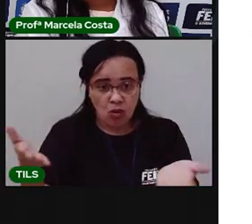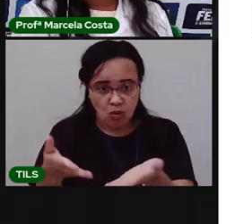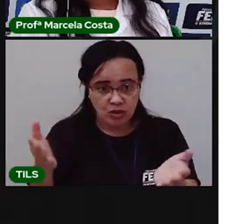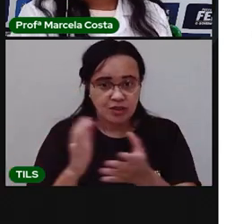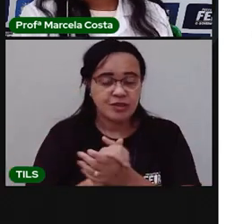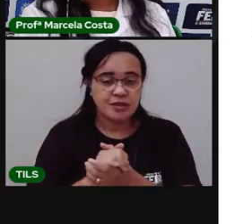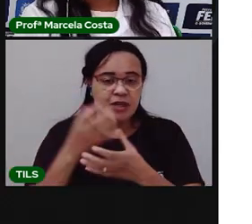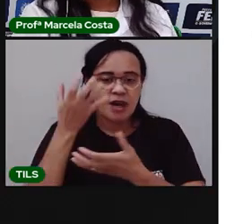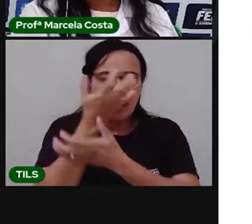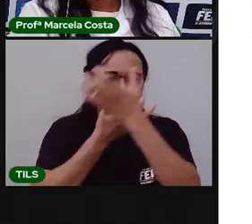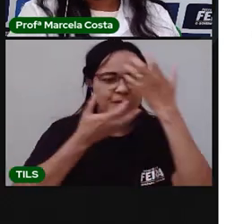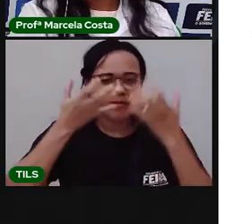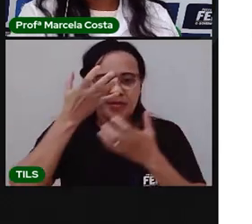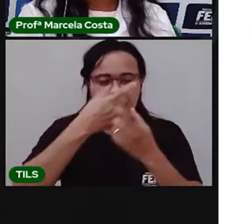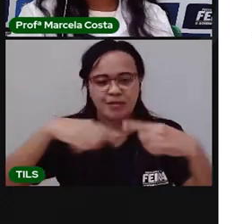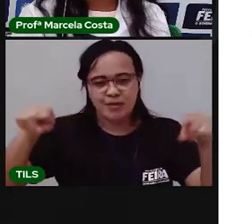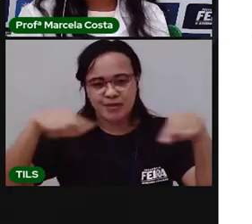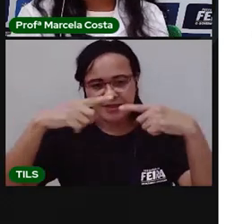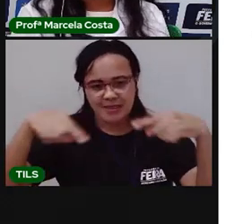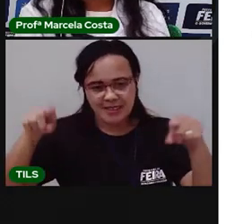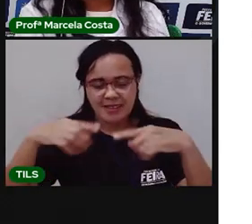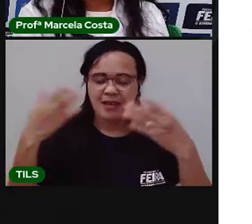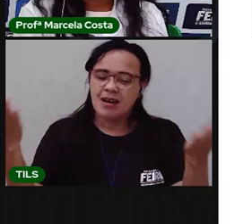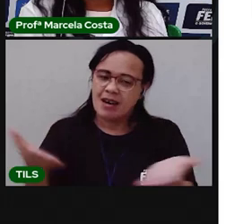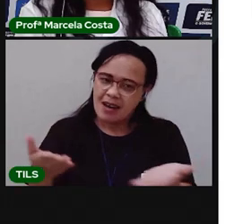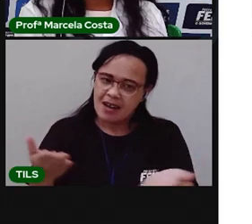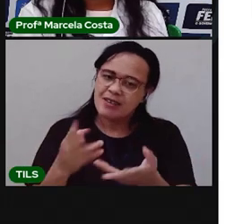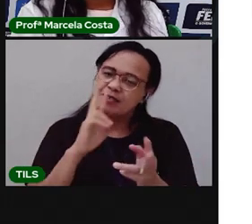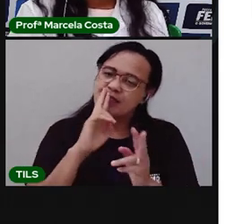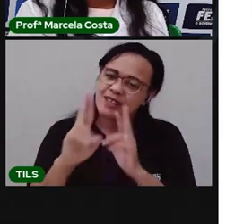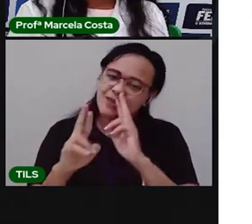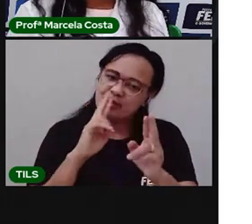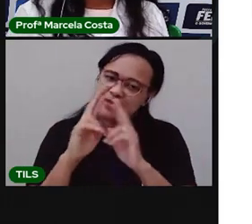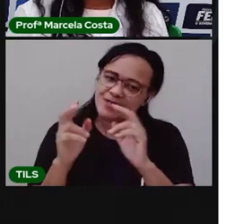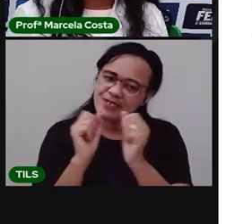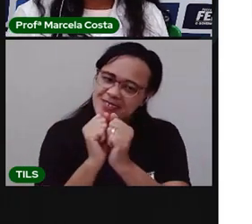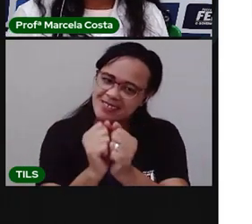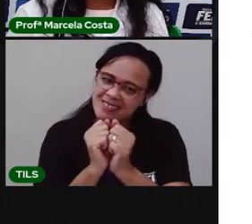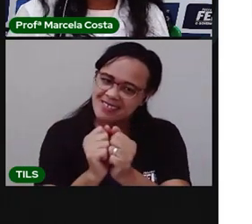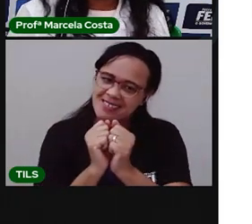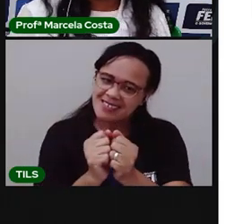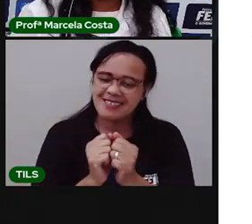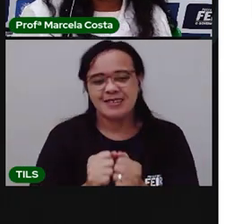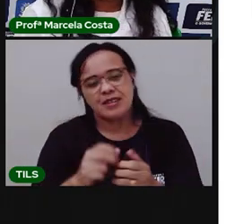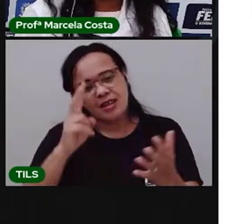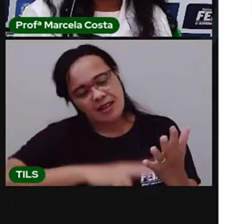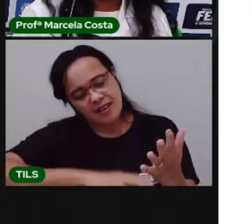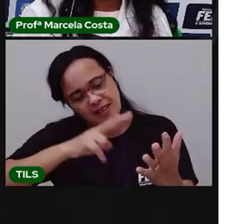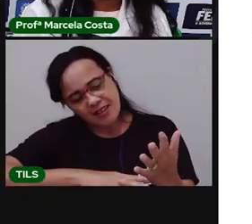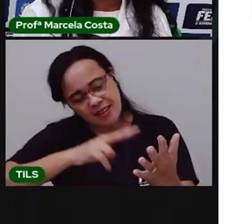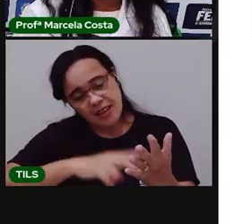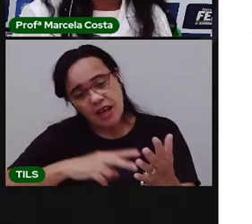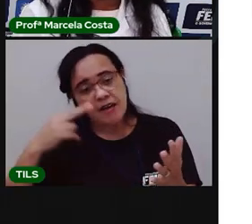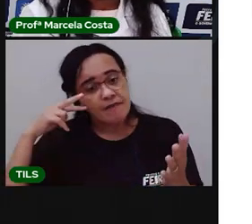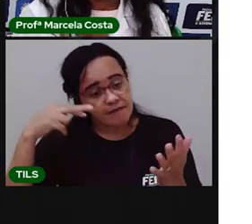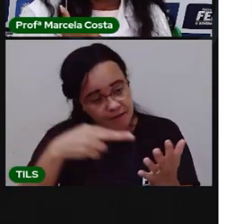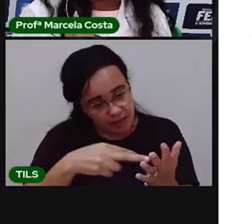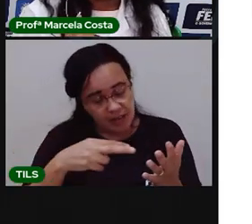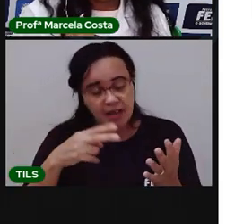Chegou a vez dela. A gente vai responder juntinho. Eu vou fazendo a leitura e você vai acompanhando daí.